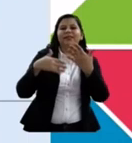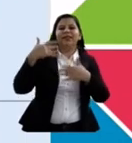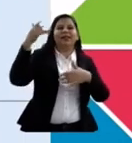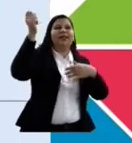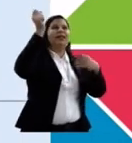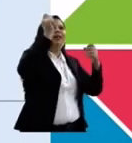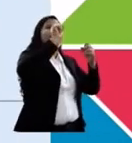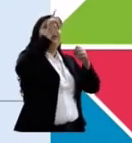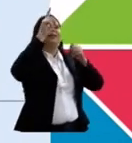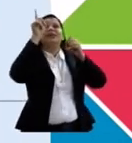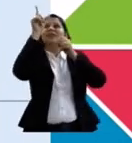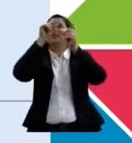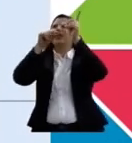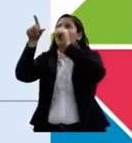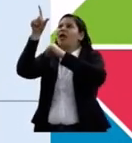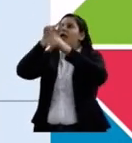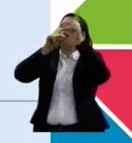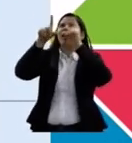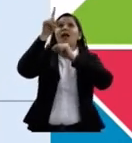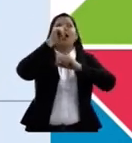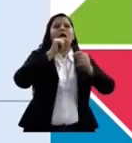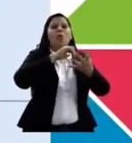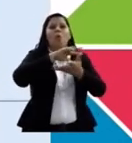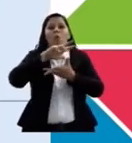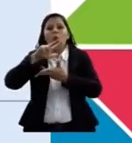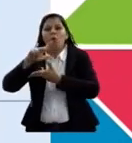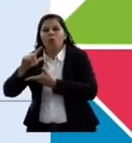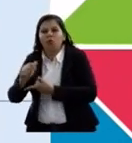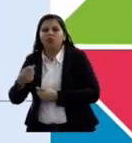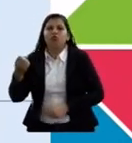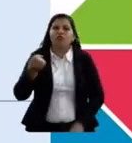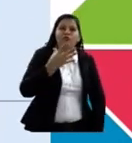o desenho, contudo entendendo, um acuíri